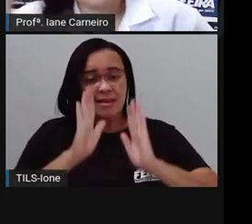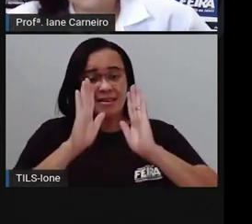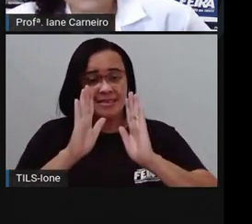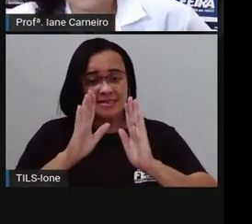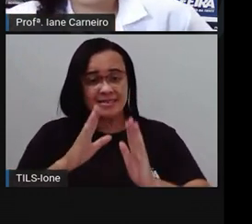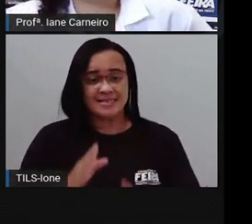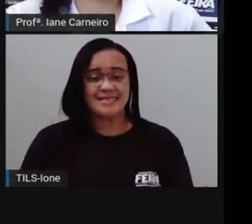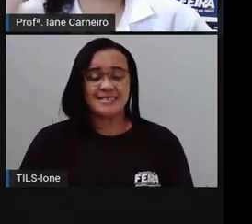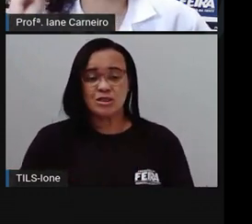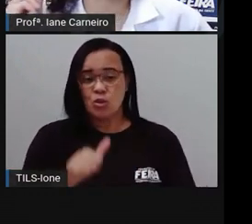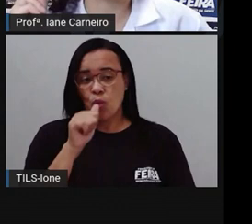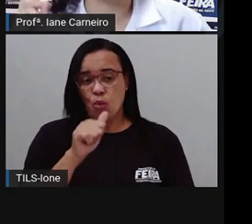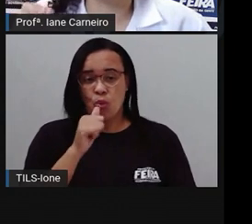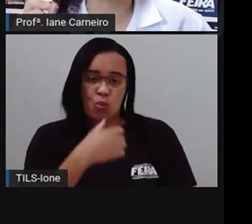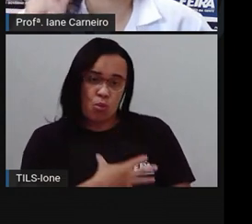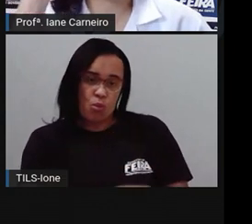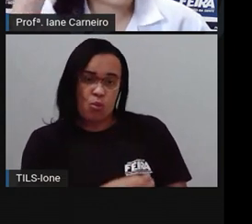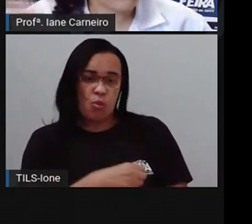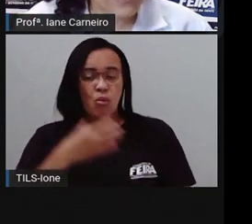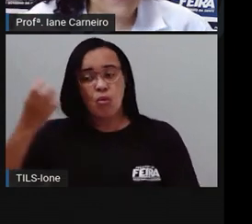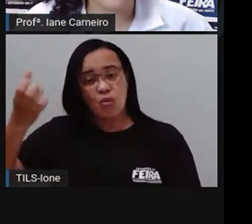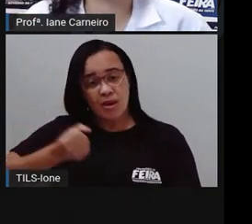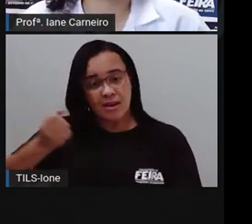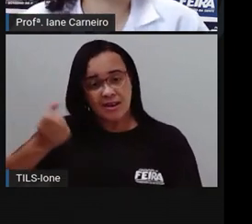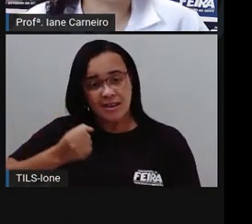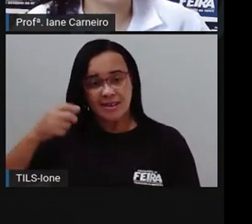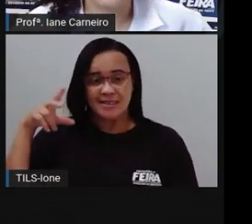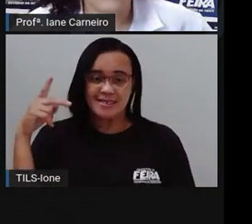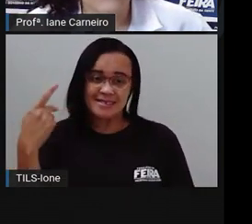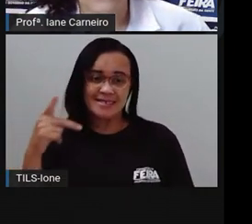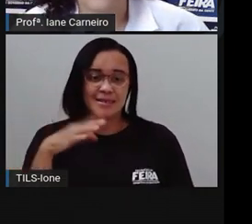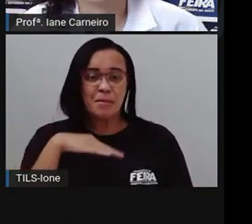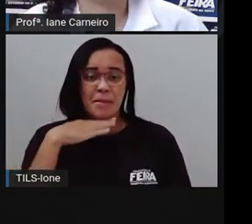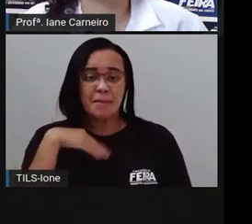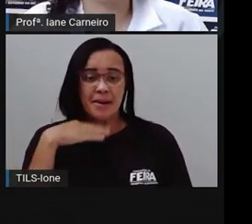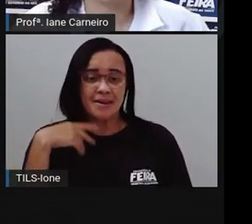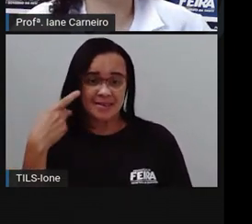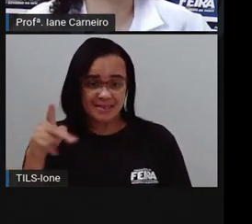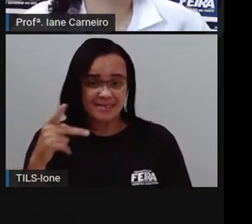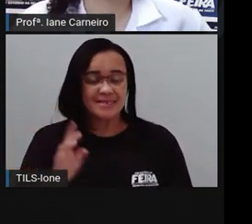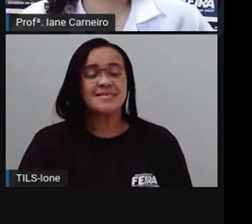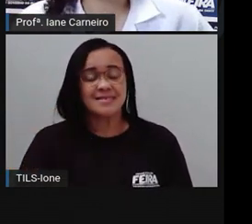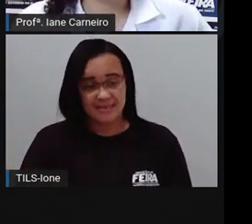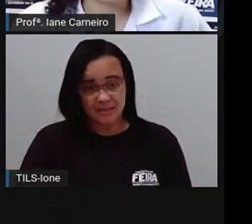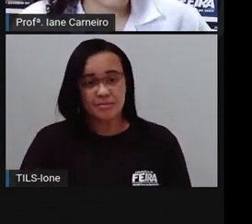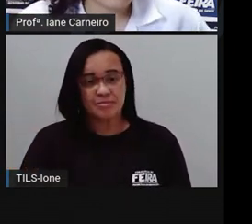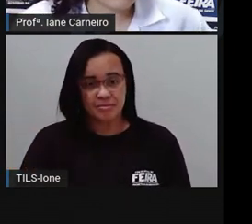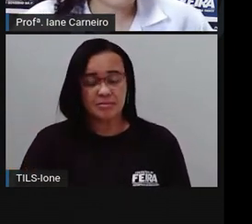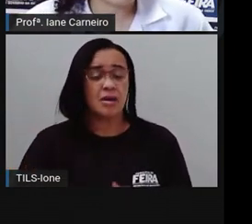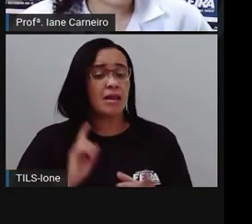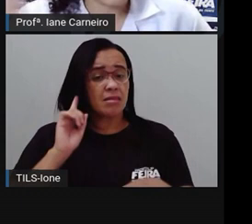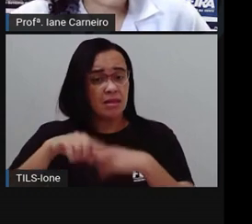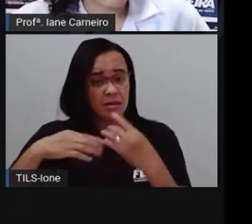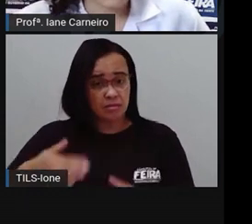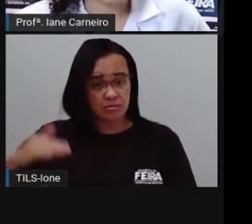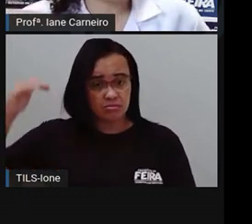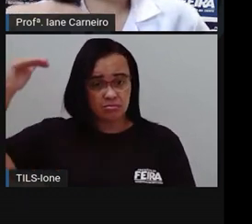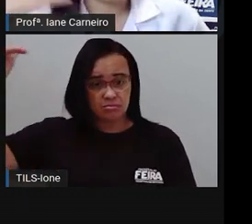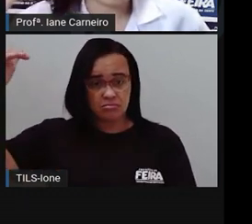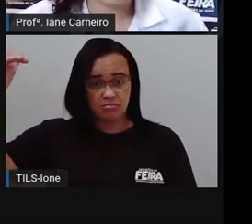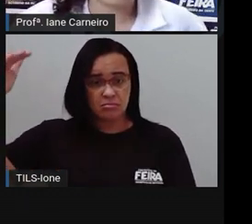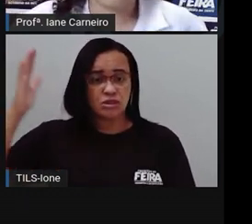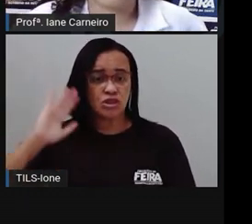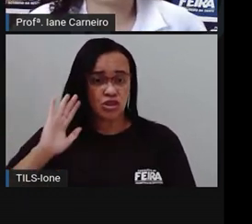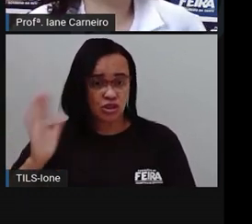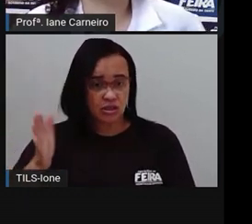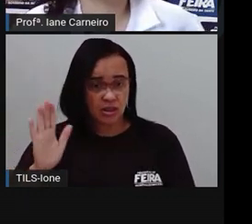a gente mama lá o leitinho da mamãe, o macaco também, então ele é um mamífero, assim como nós. E depois de adulto, grande, né, depois que